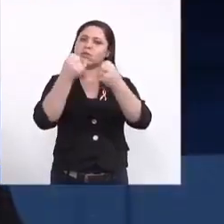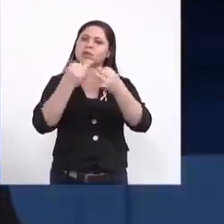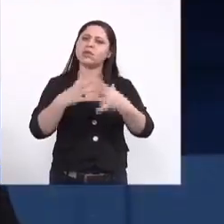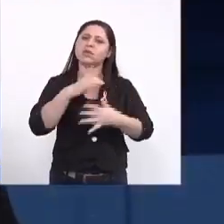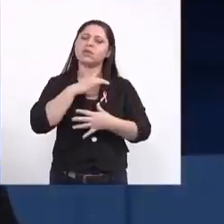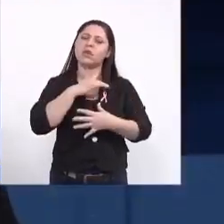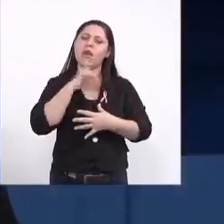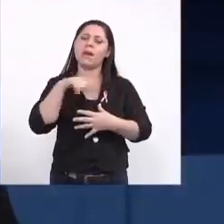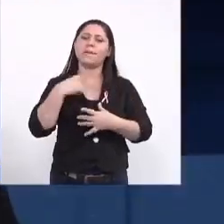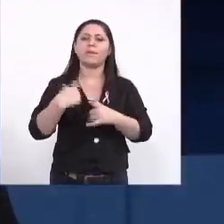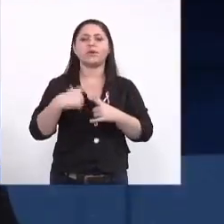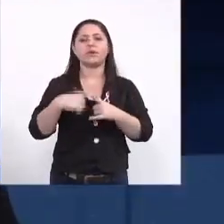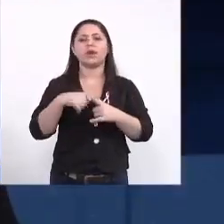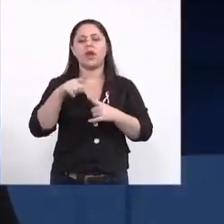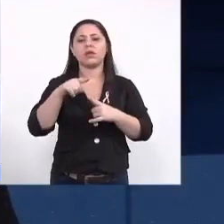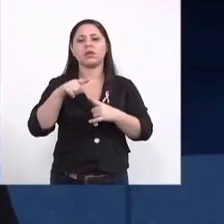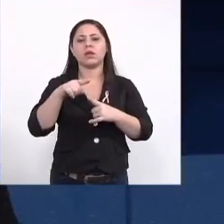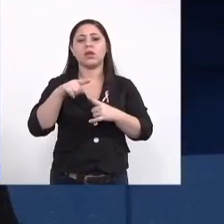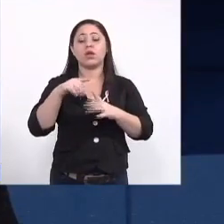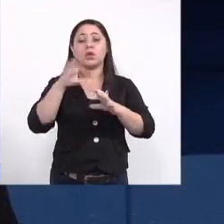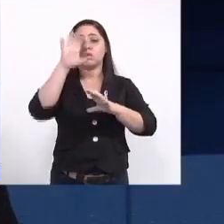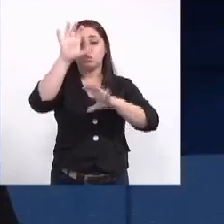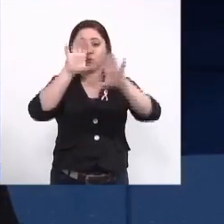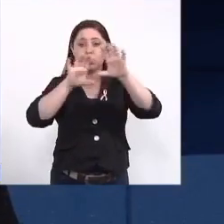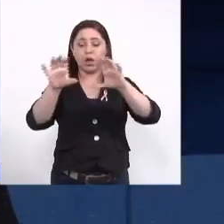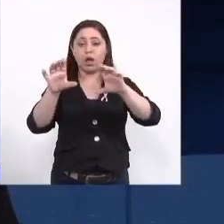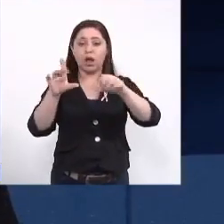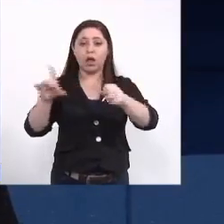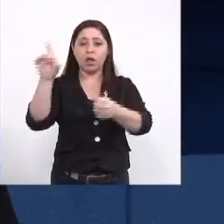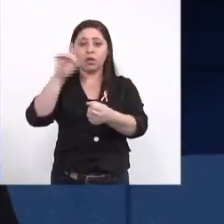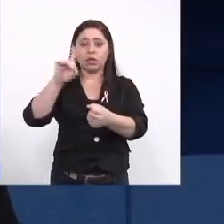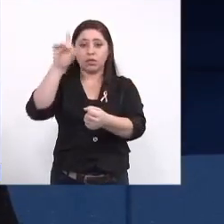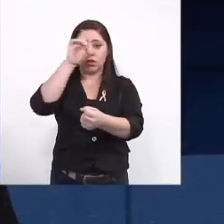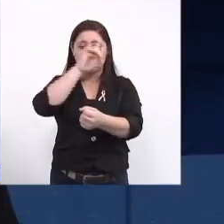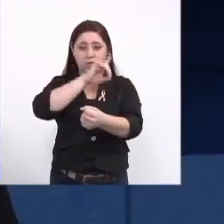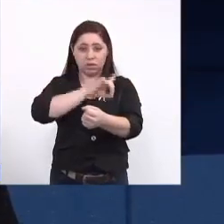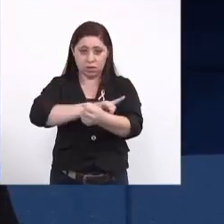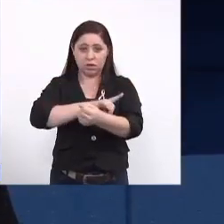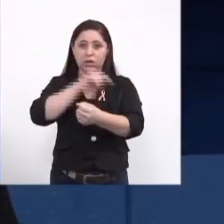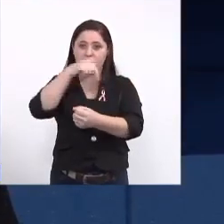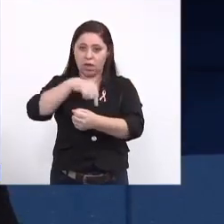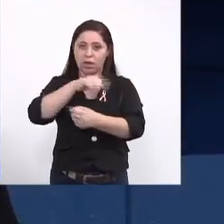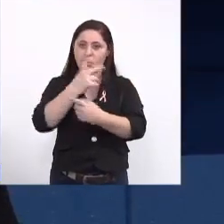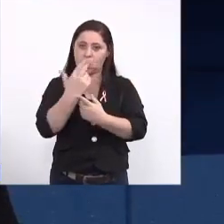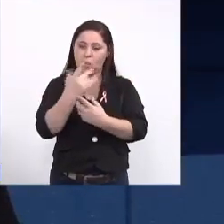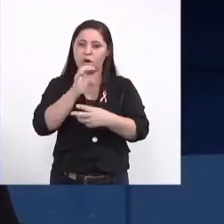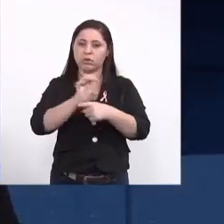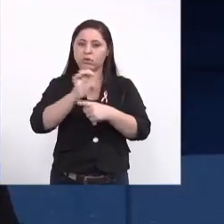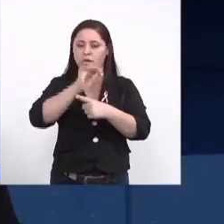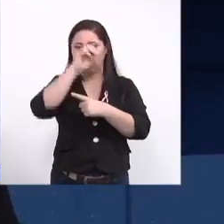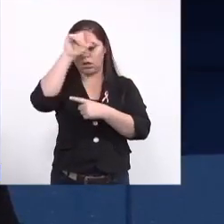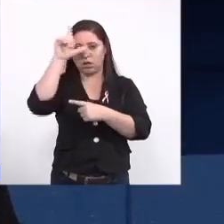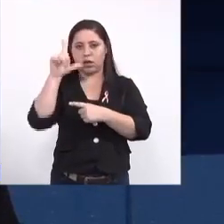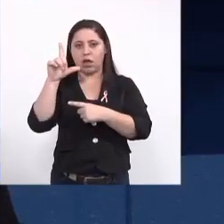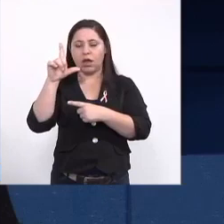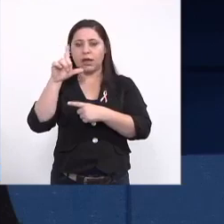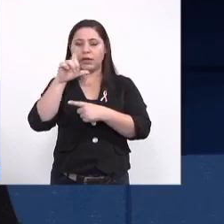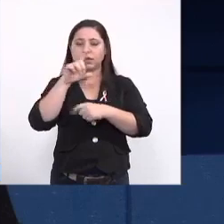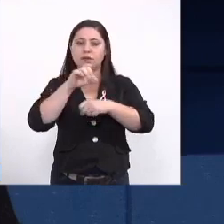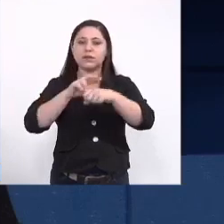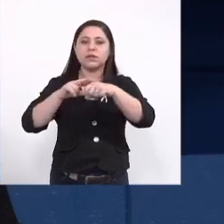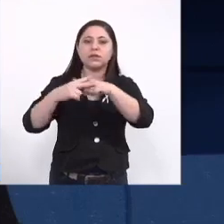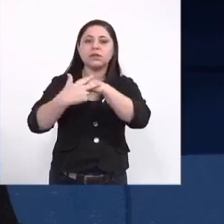que a gente pode pensar para isso é que regiões onde a dengue é endêmica que é o nosso cenário aqui a Zika teve uma menor